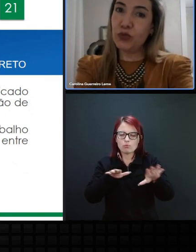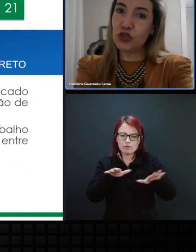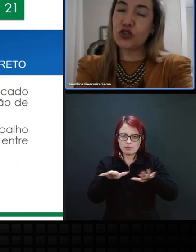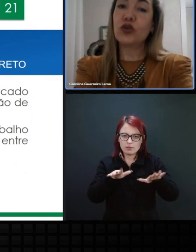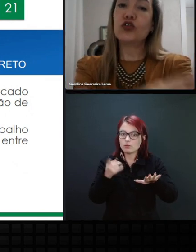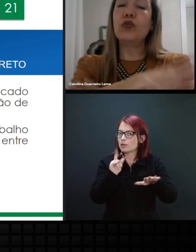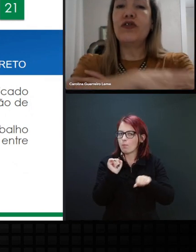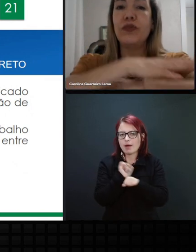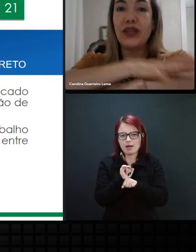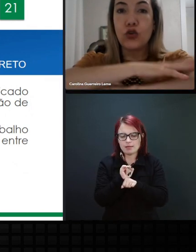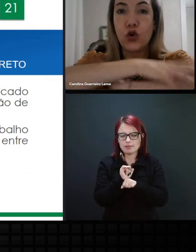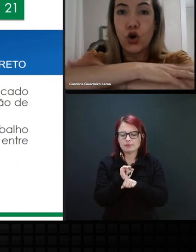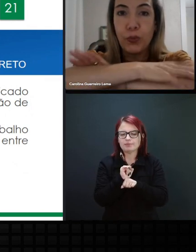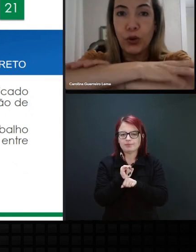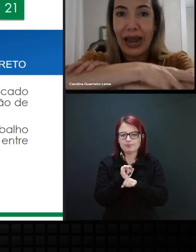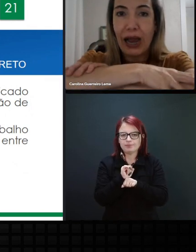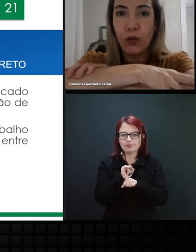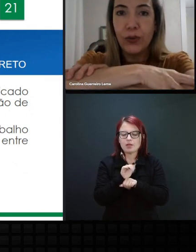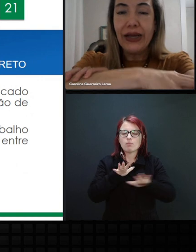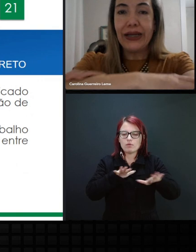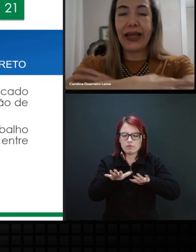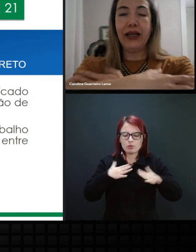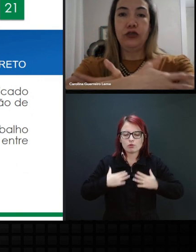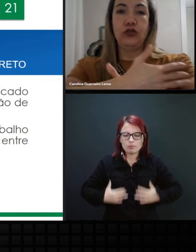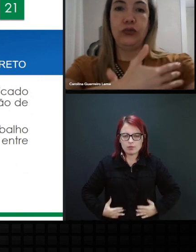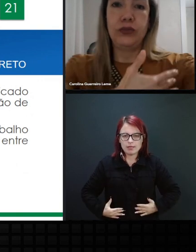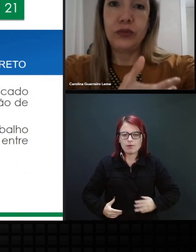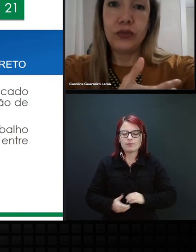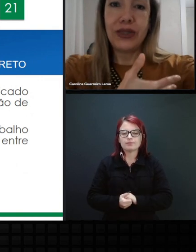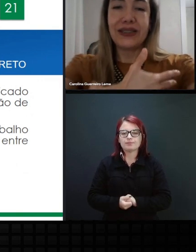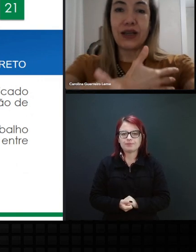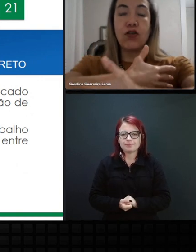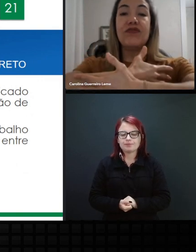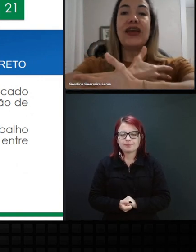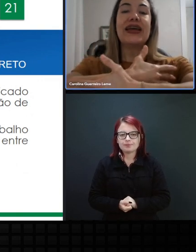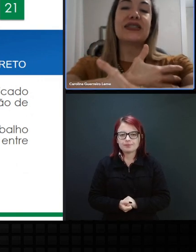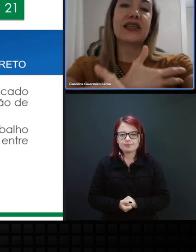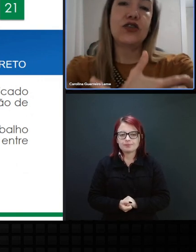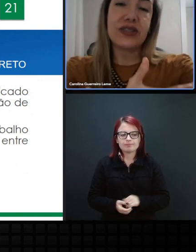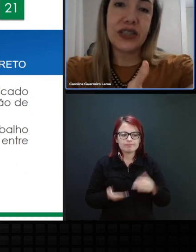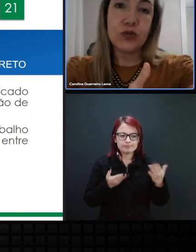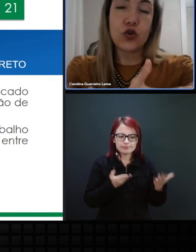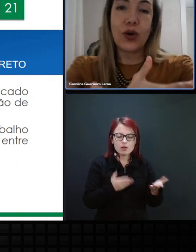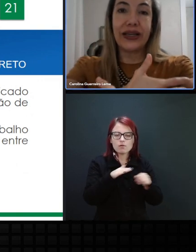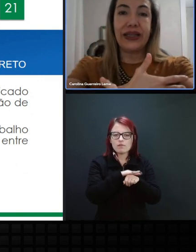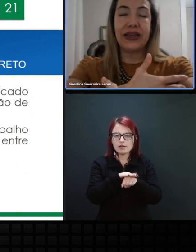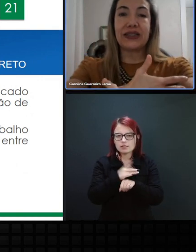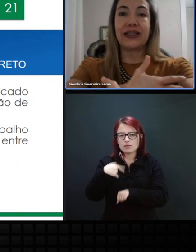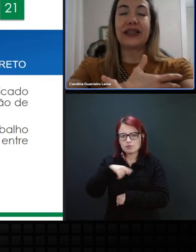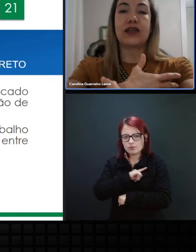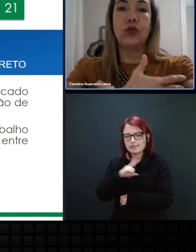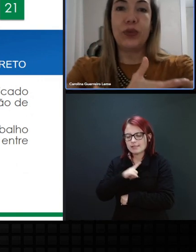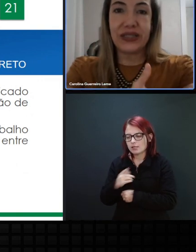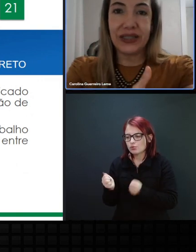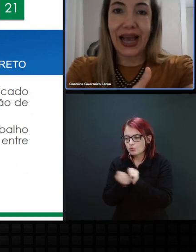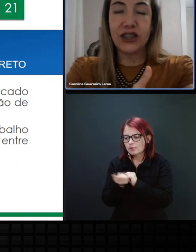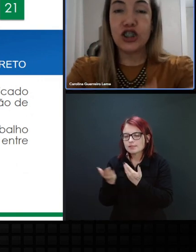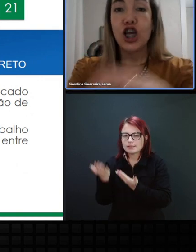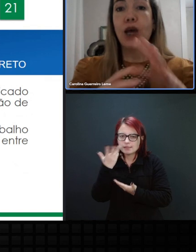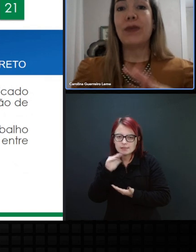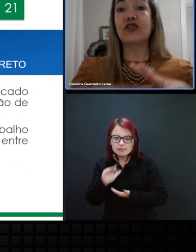paramos do movimento corporal, né? Dessa conversa que nós temos com a criança, dessa